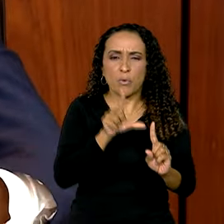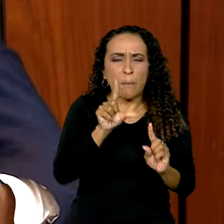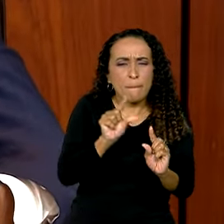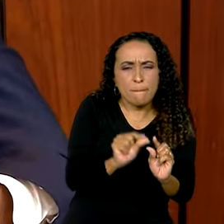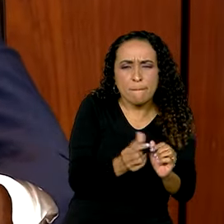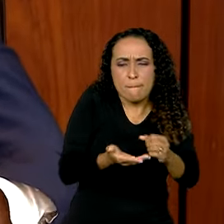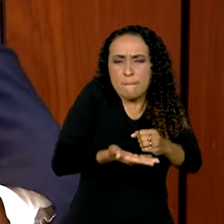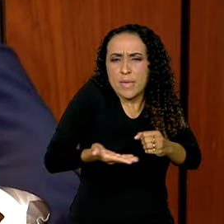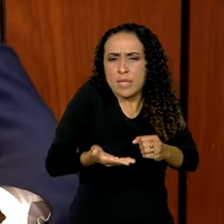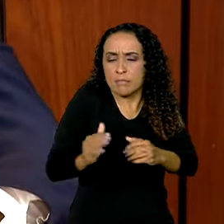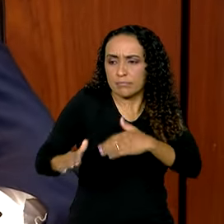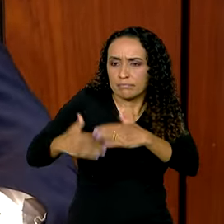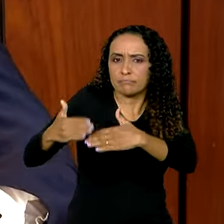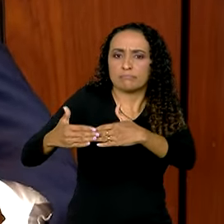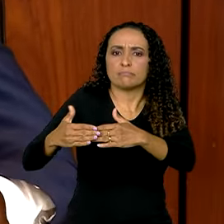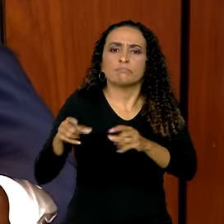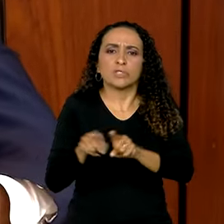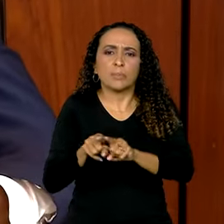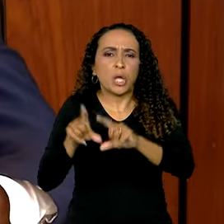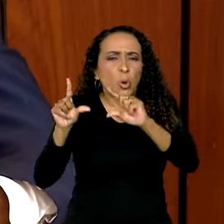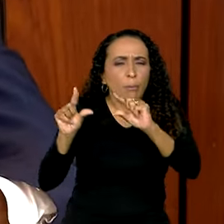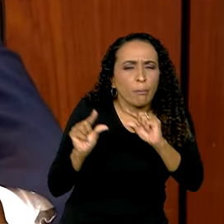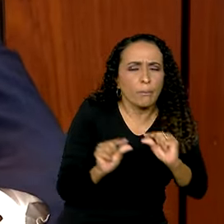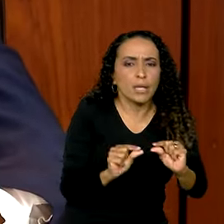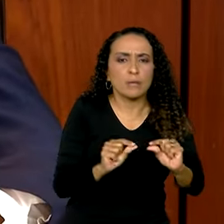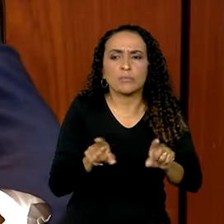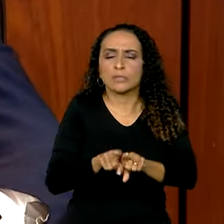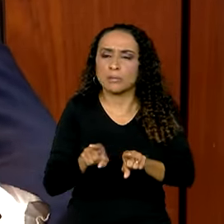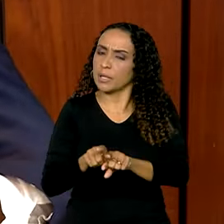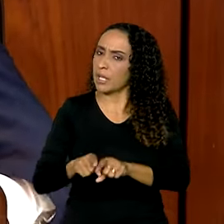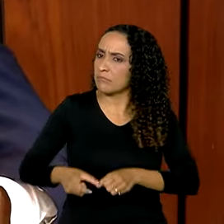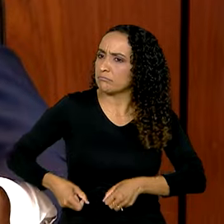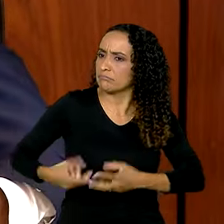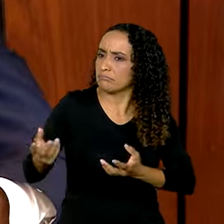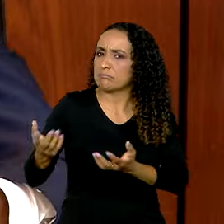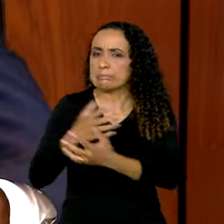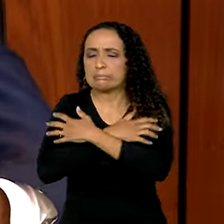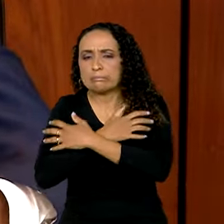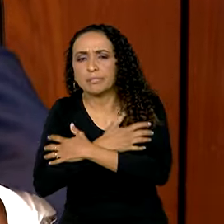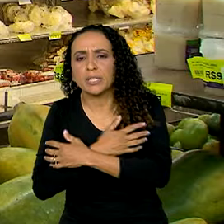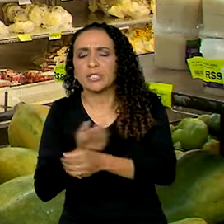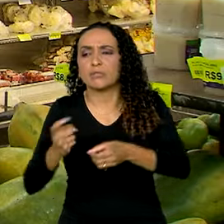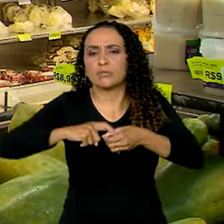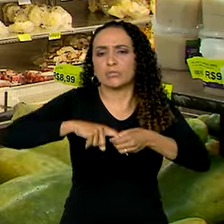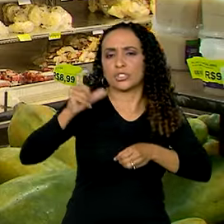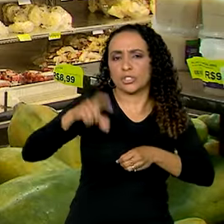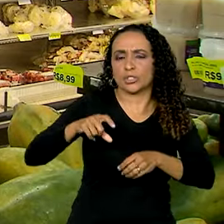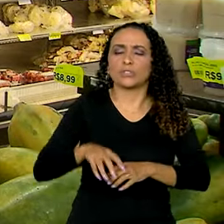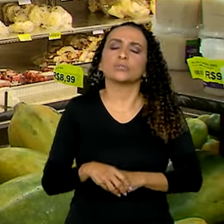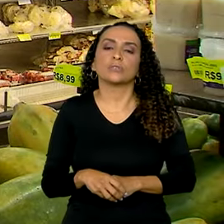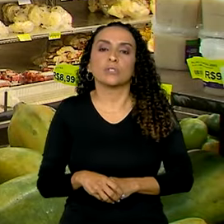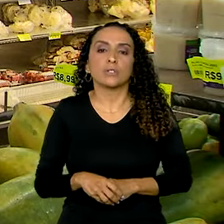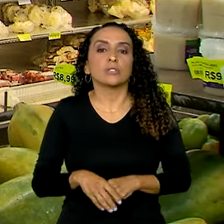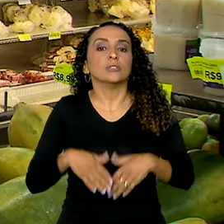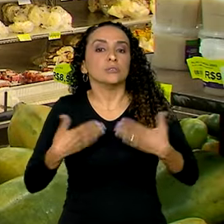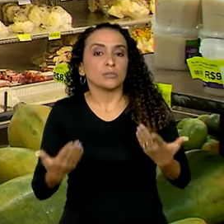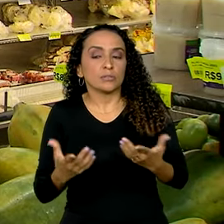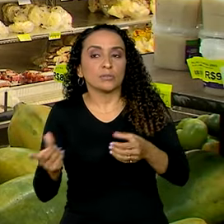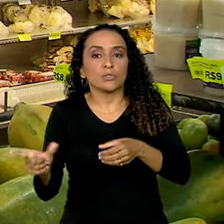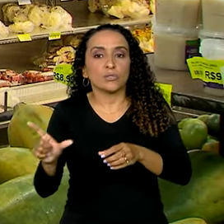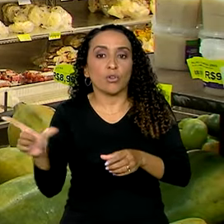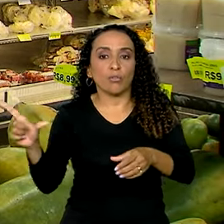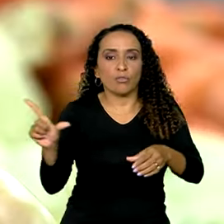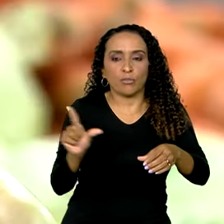mínimo de custo de crescimento, com o mínimo de custo de desemprego, com o mínimo de retração de crédito. Apesar do recuo do